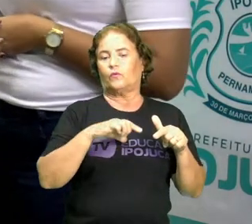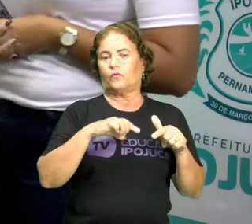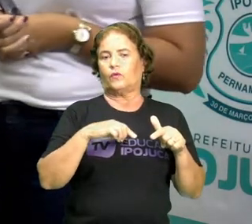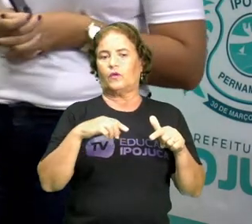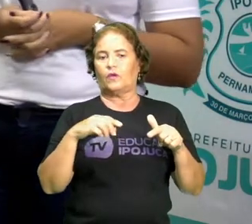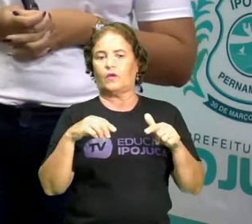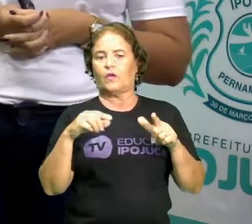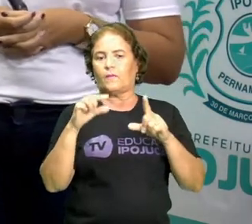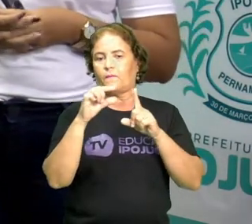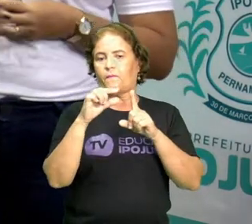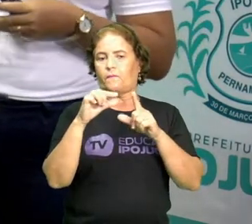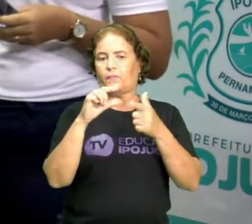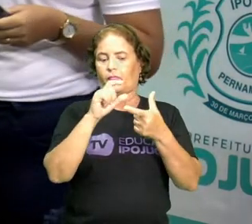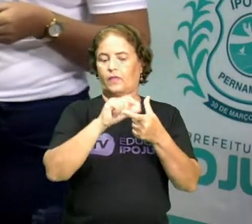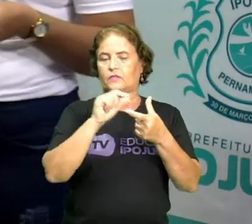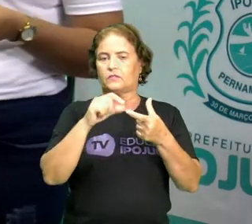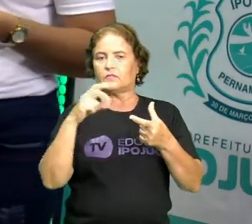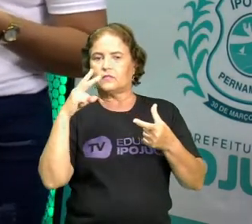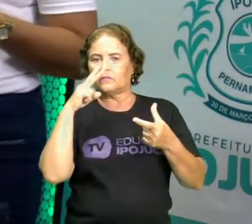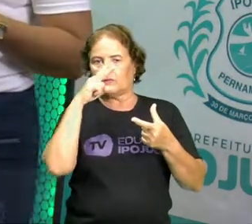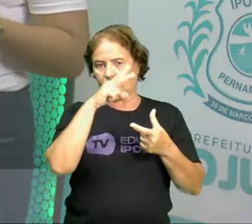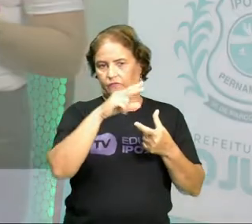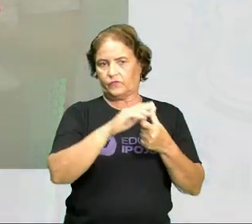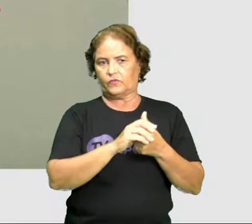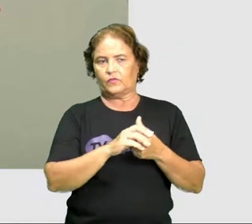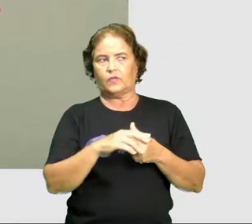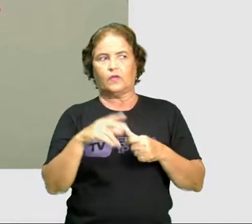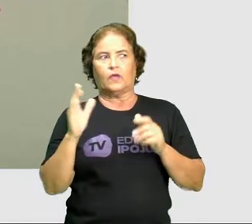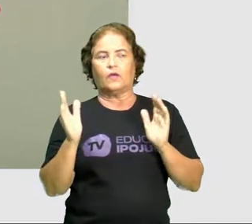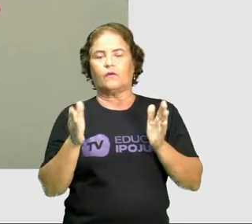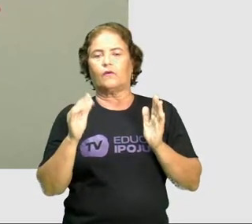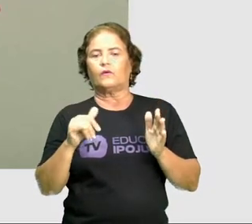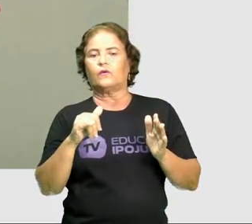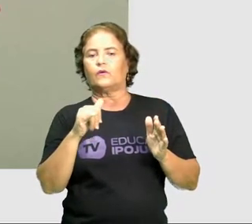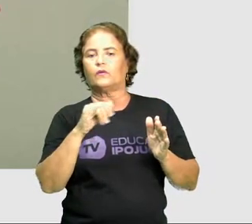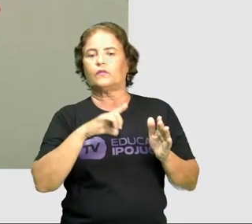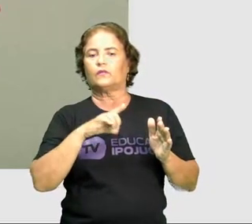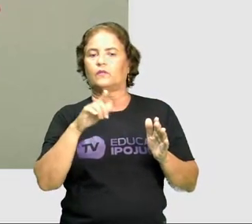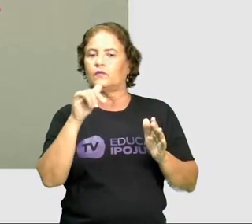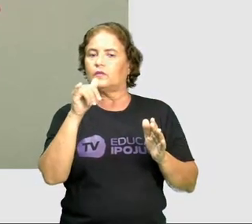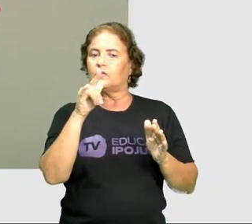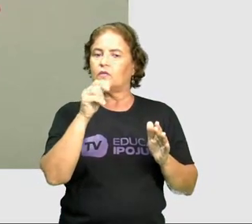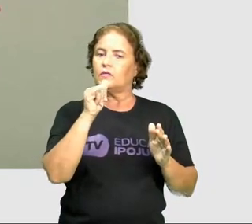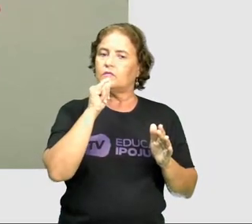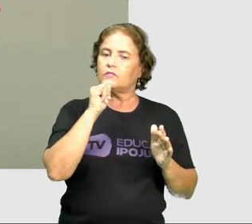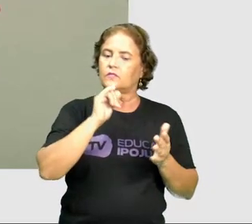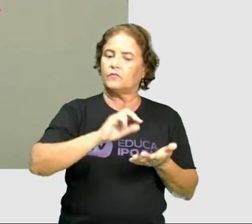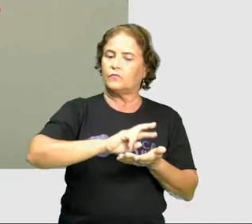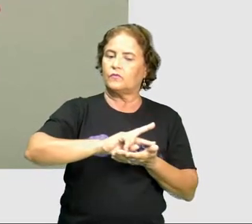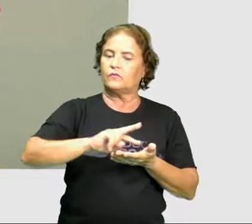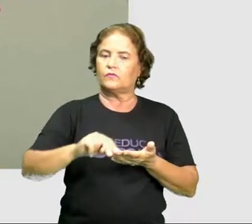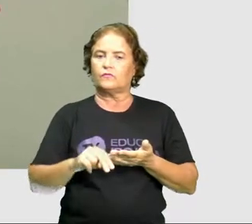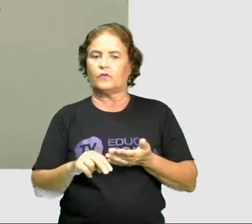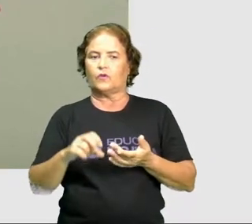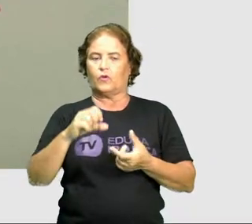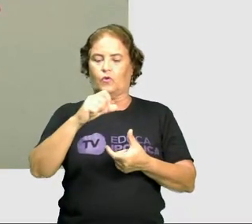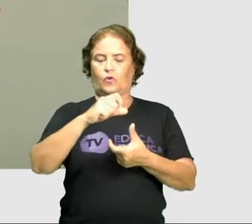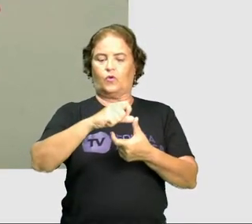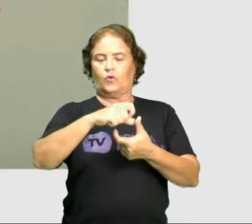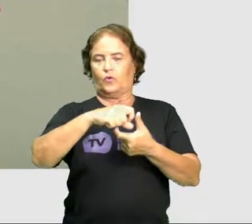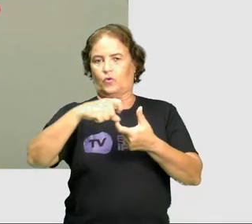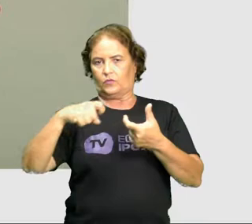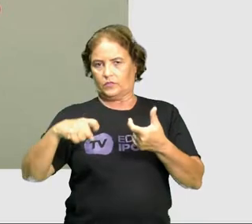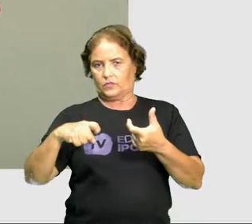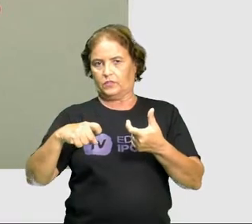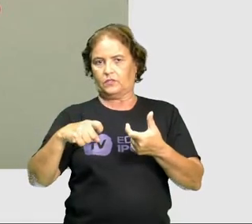ver algumas situações de oxítonas, paroxítonas e proparoxítonas. Vamos lá. Quando a gente diz assim, ó, as